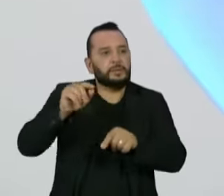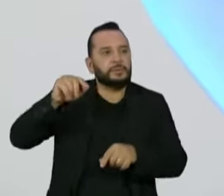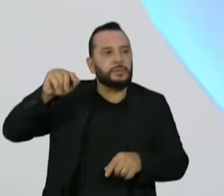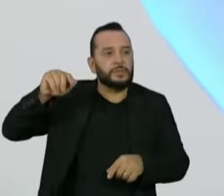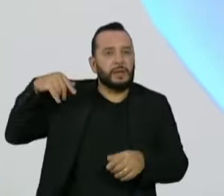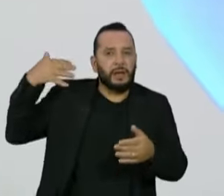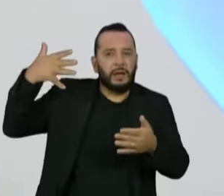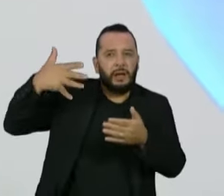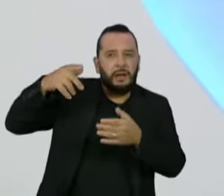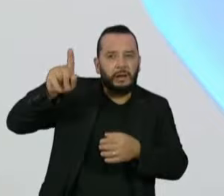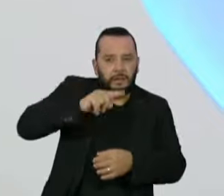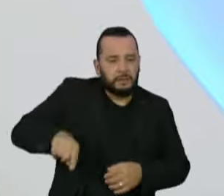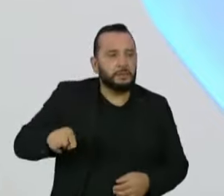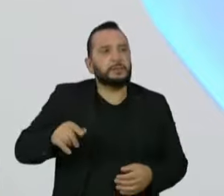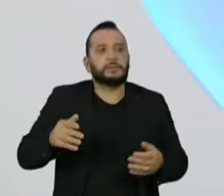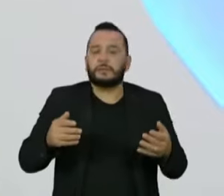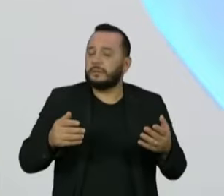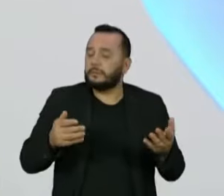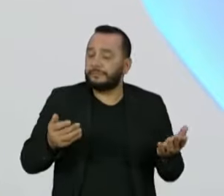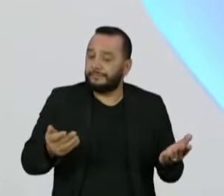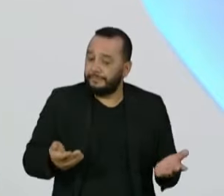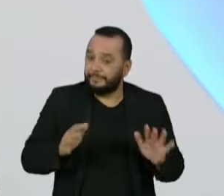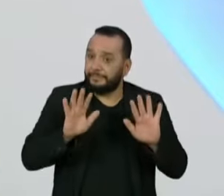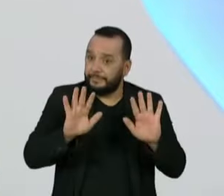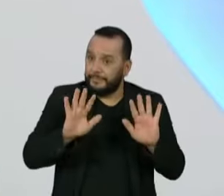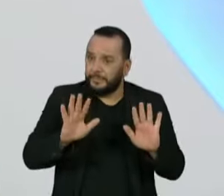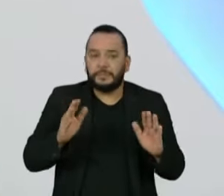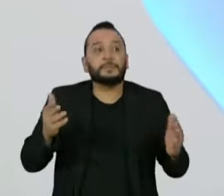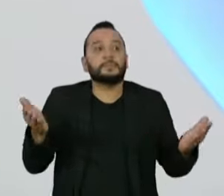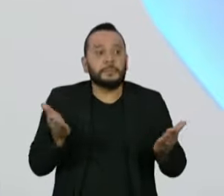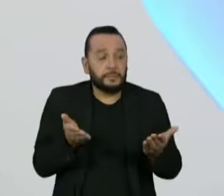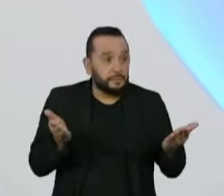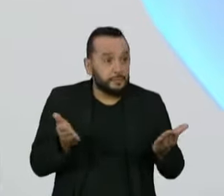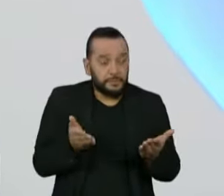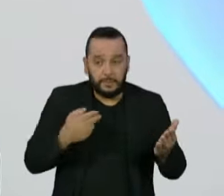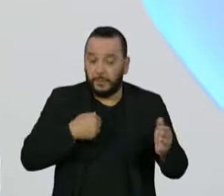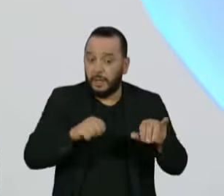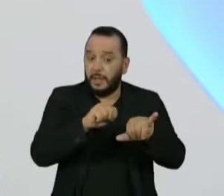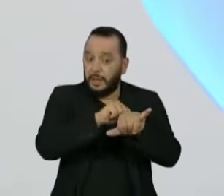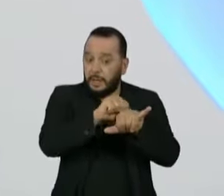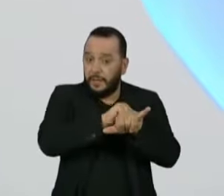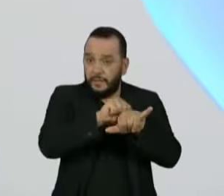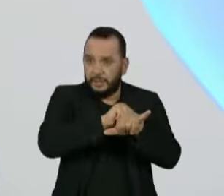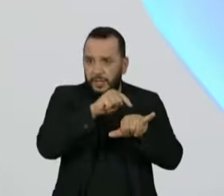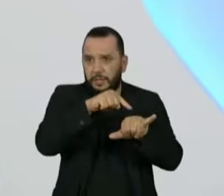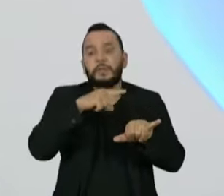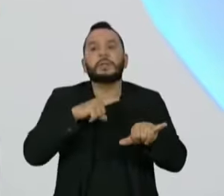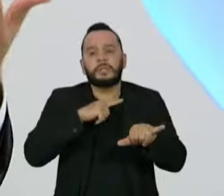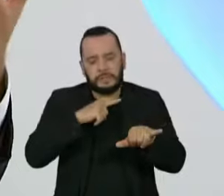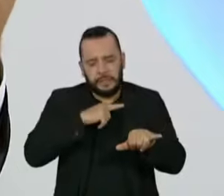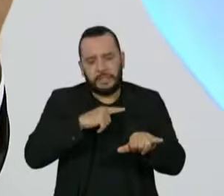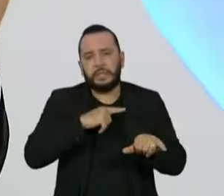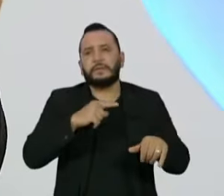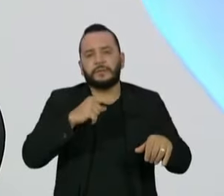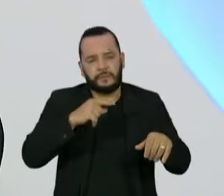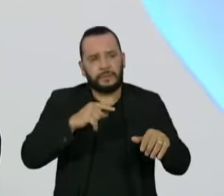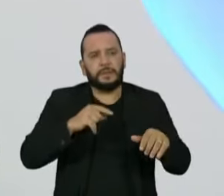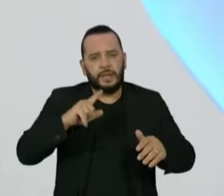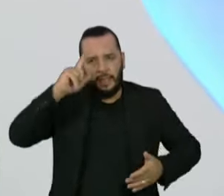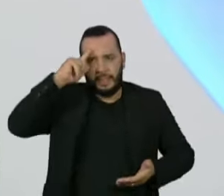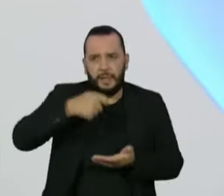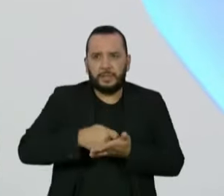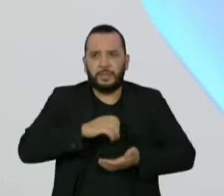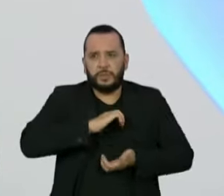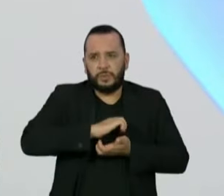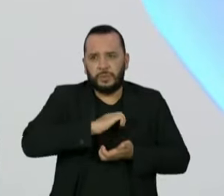prova. O que eu não posso fazer é, com base em uma decisão processual, uma suspeição, uma discussão nesse sentido, que foi o que o Supremo decidiu com